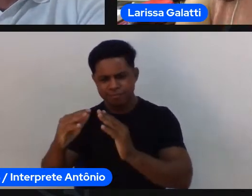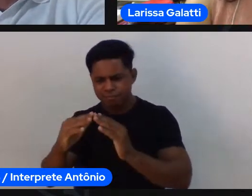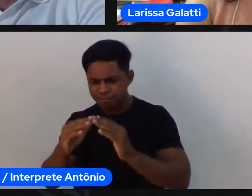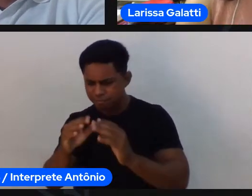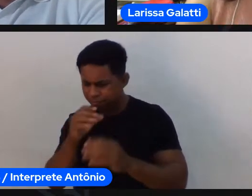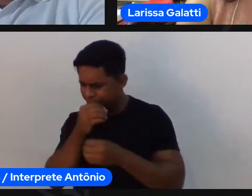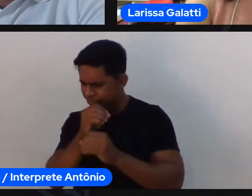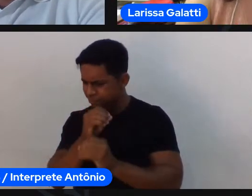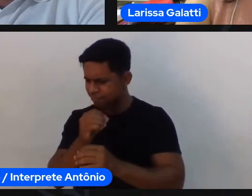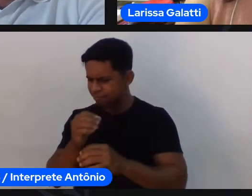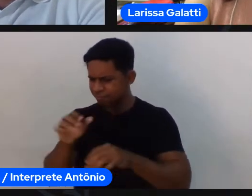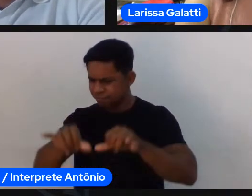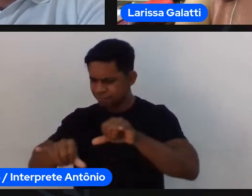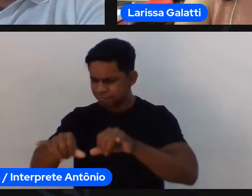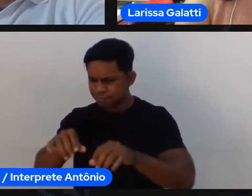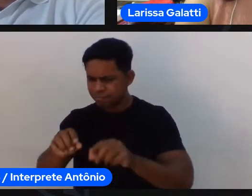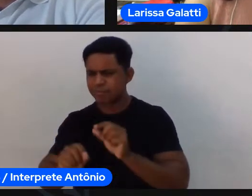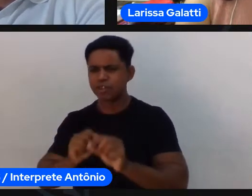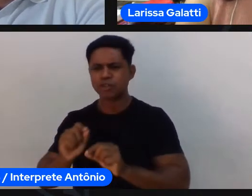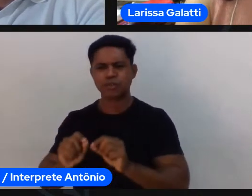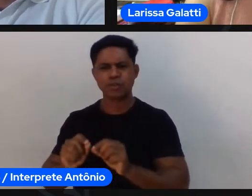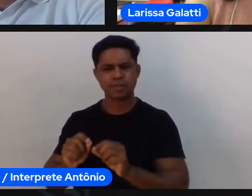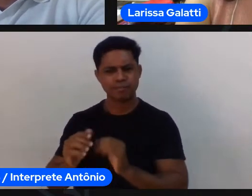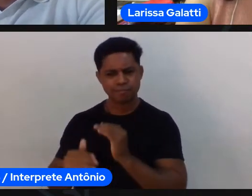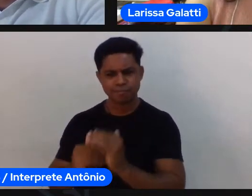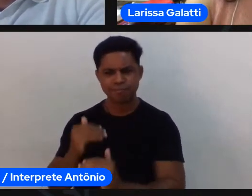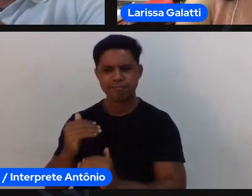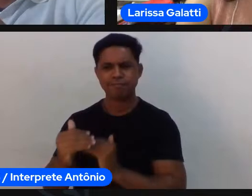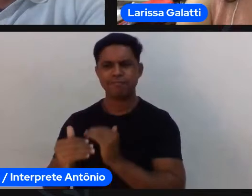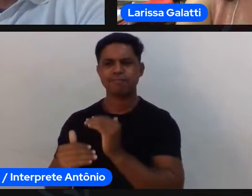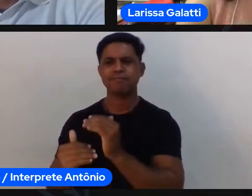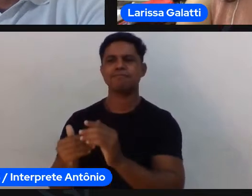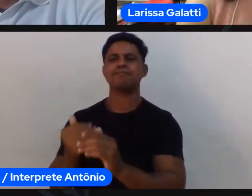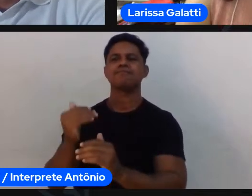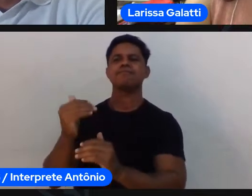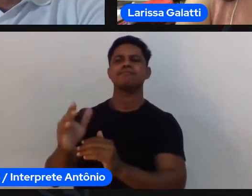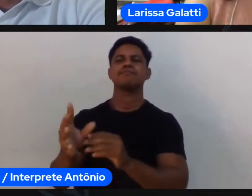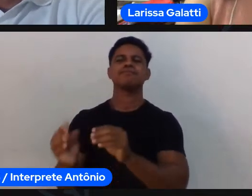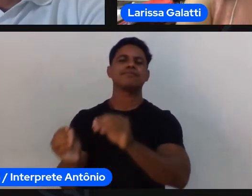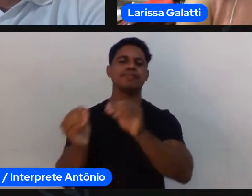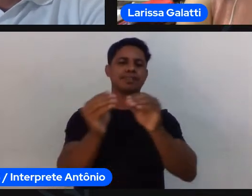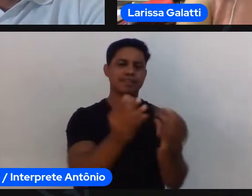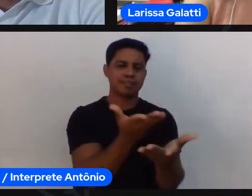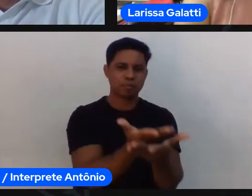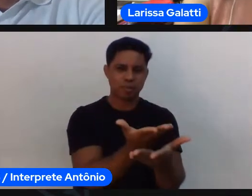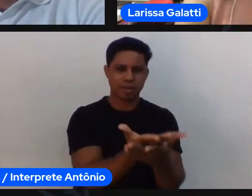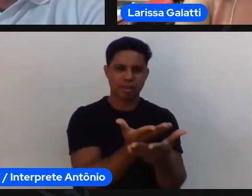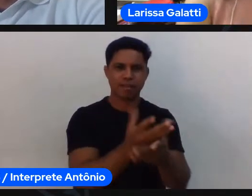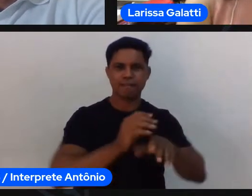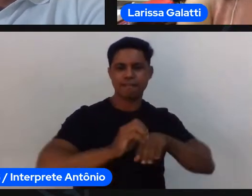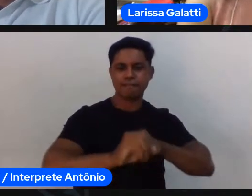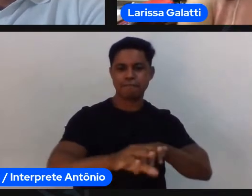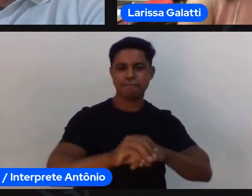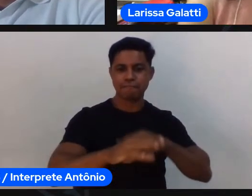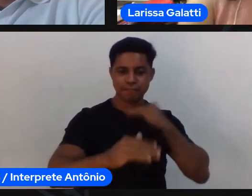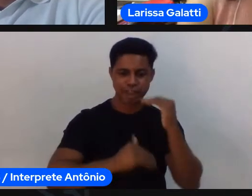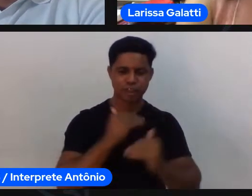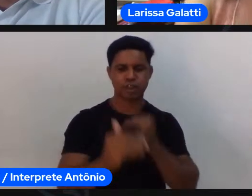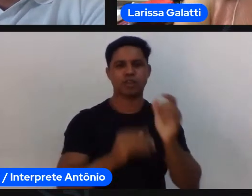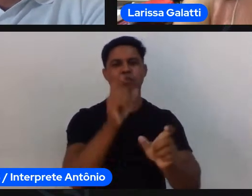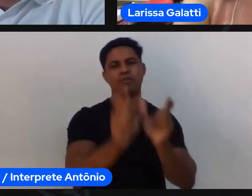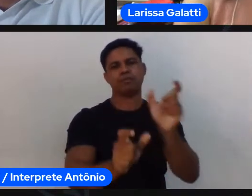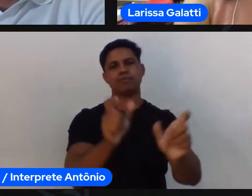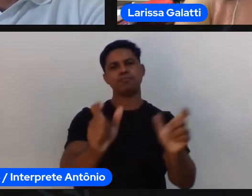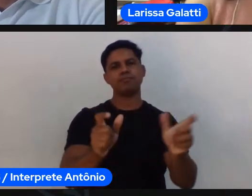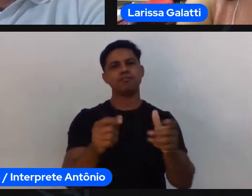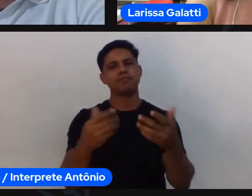gente não consegue traduzir isso pra nosso benefício pra prática e pro nosso cotidiano então fica bem difícil infelizmente